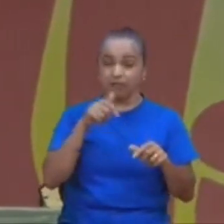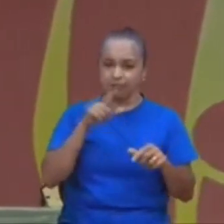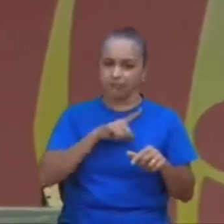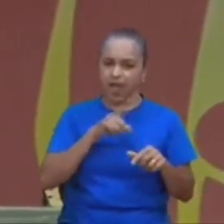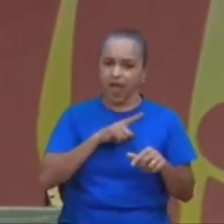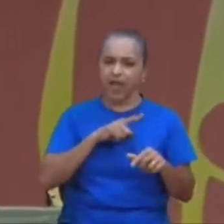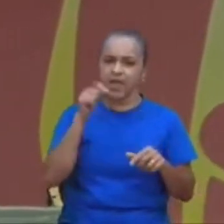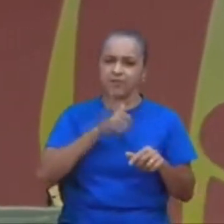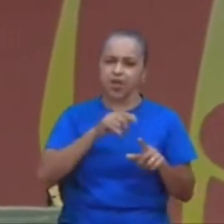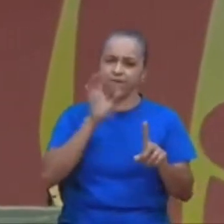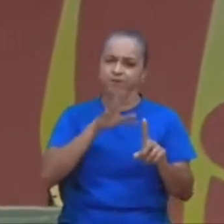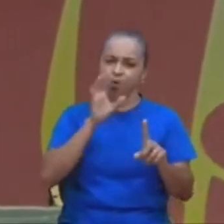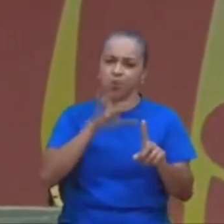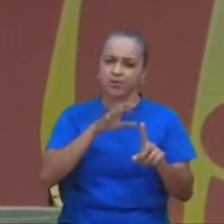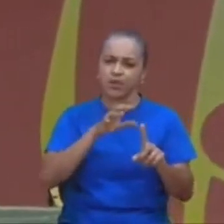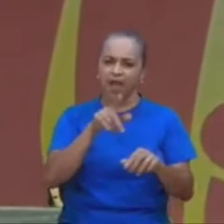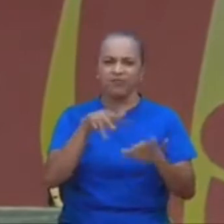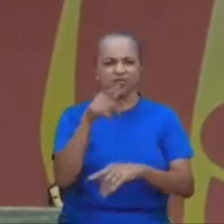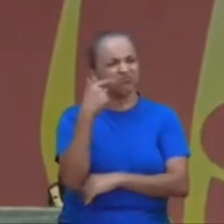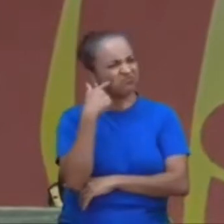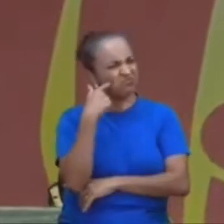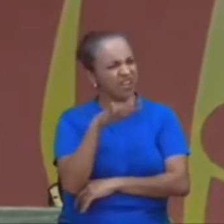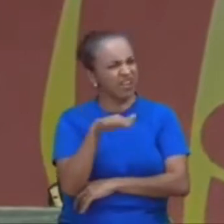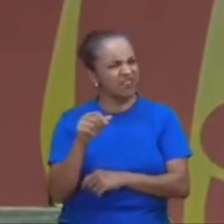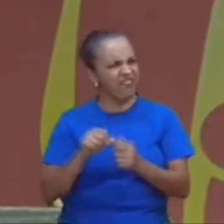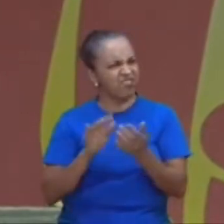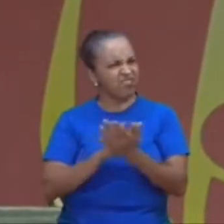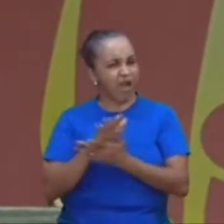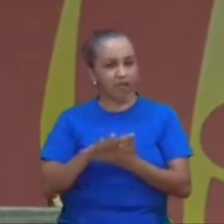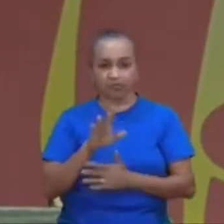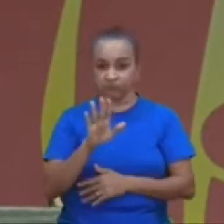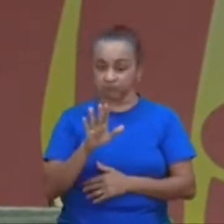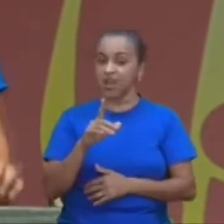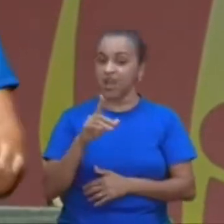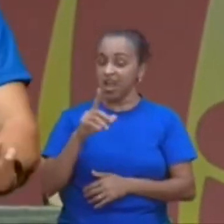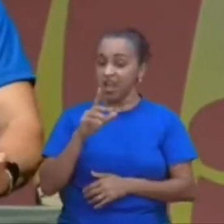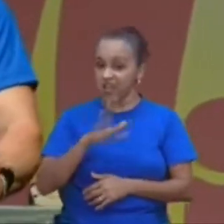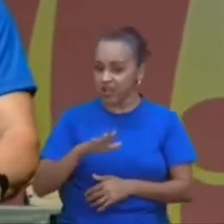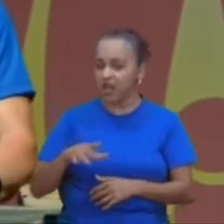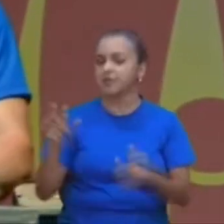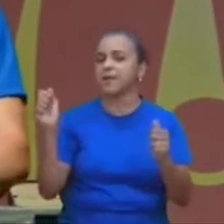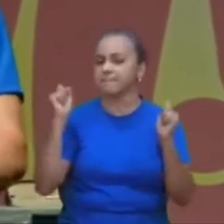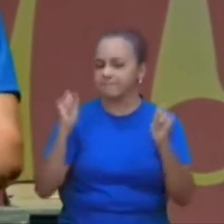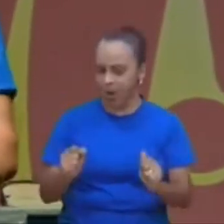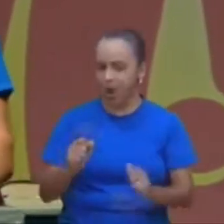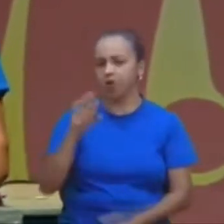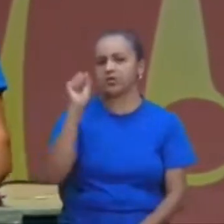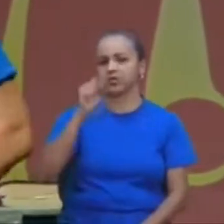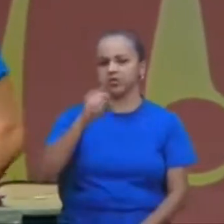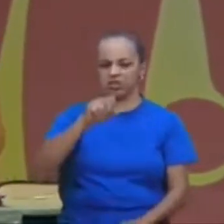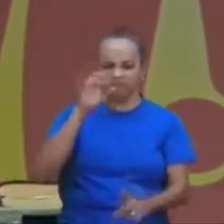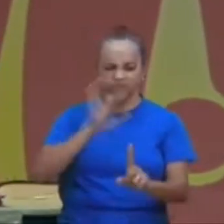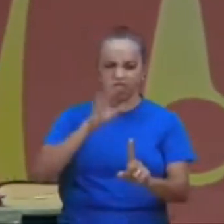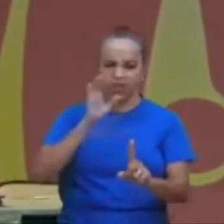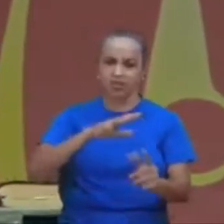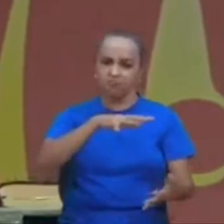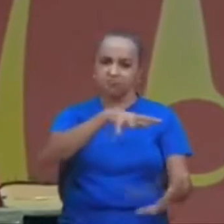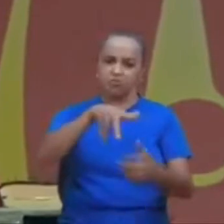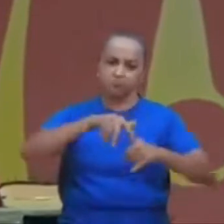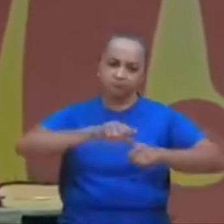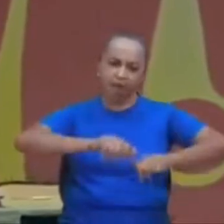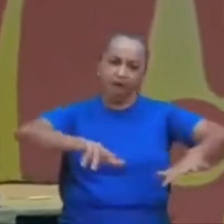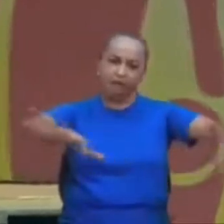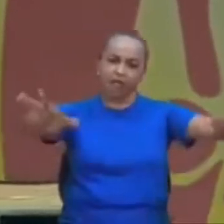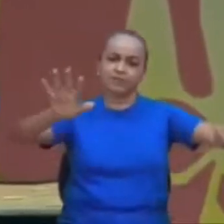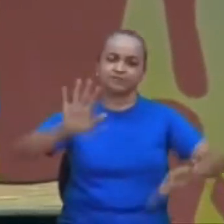Você diz assim, criança não faz nada? criança pode sim mudar o mundo. A outra que eu queria falar, uma